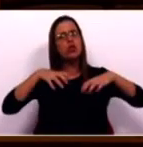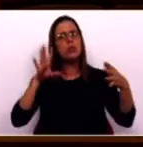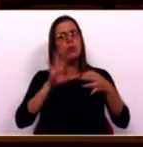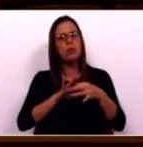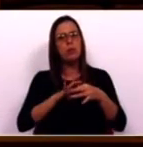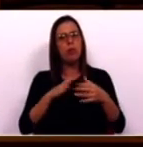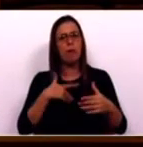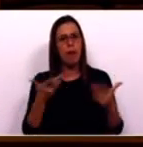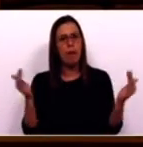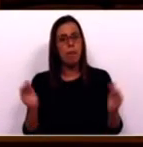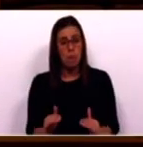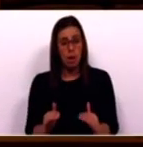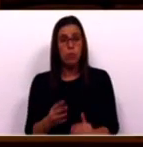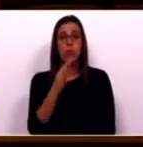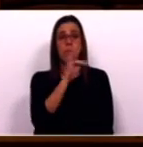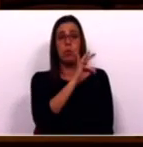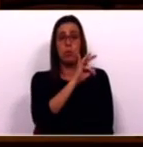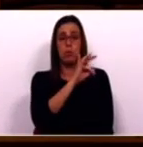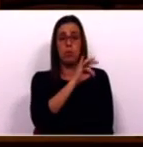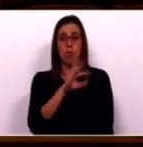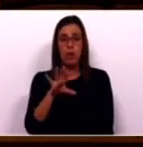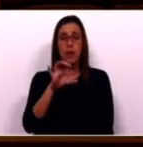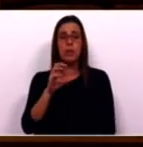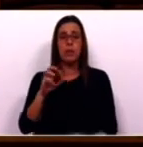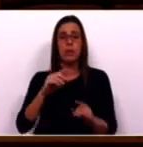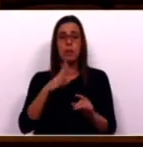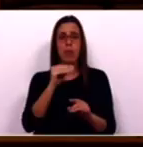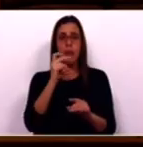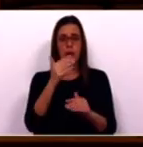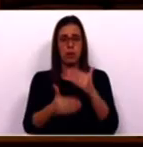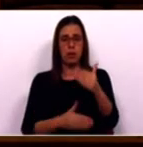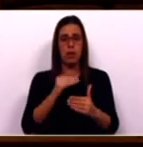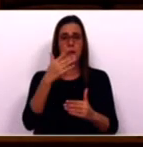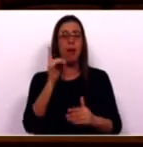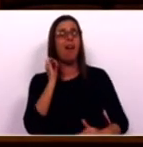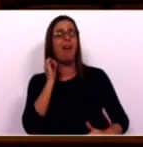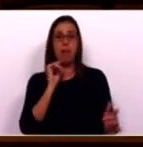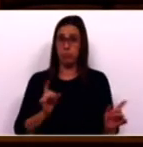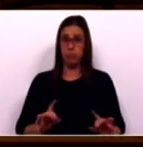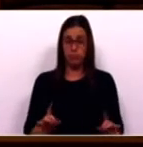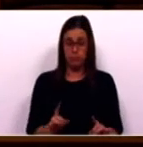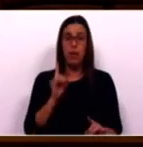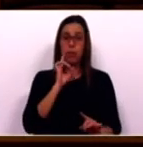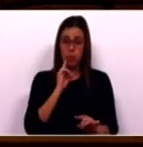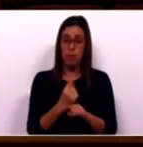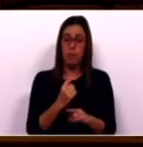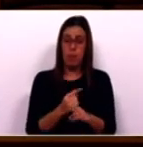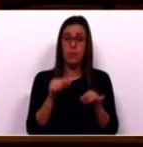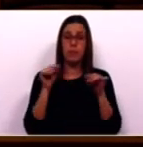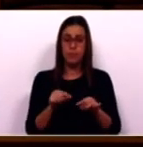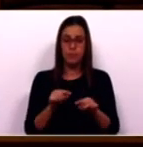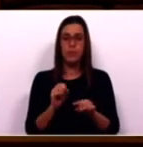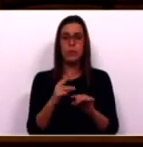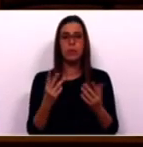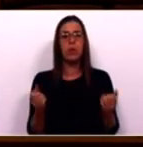está a decrescer em média 4 centímetros por década, o que não é insignificante. Neste quadro, este